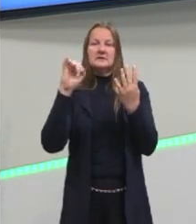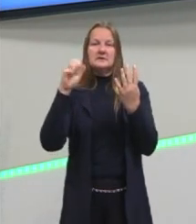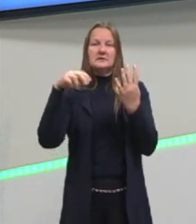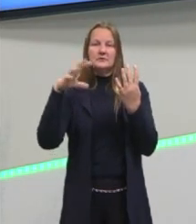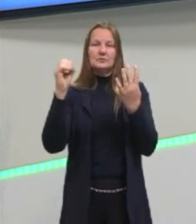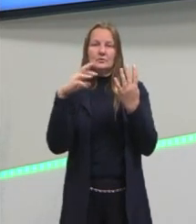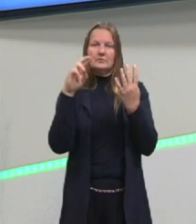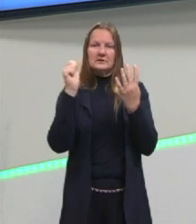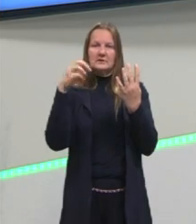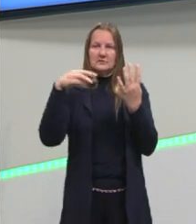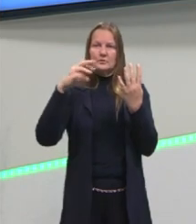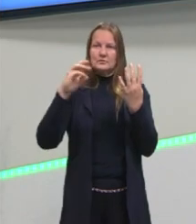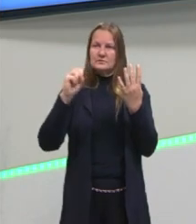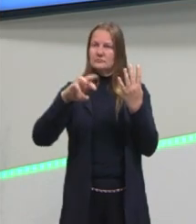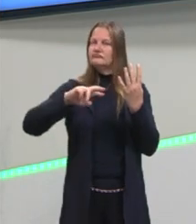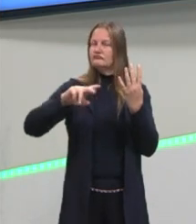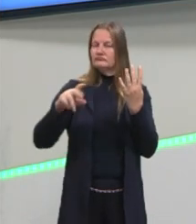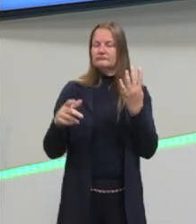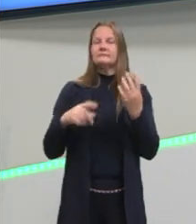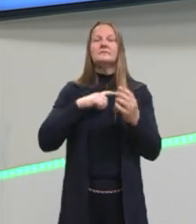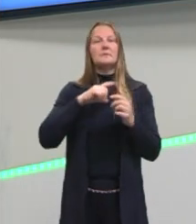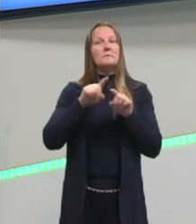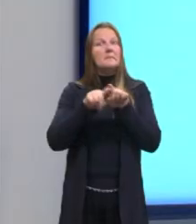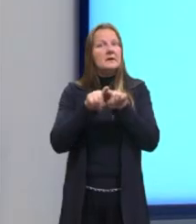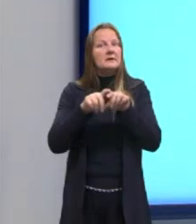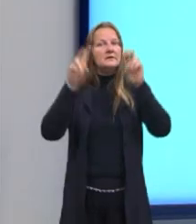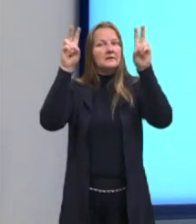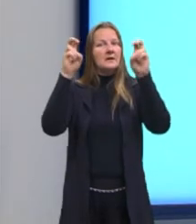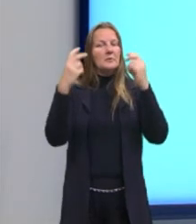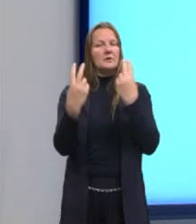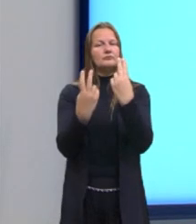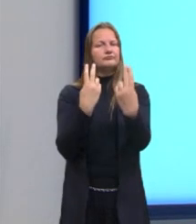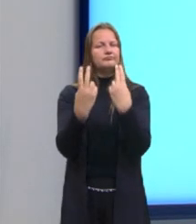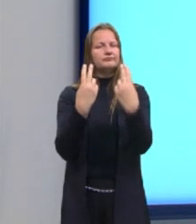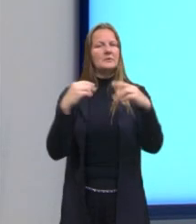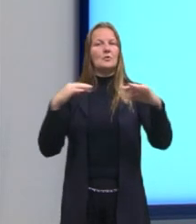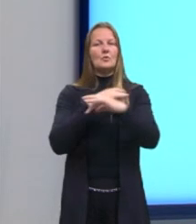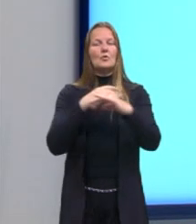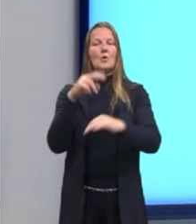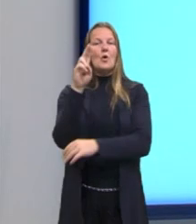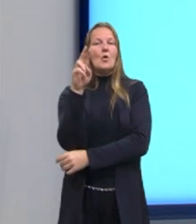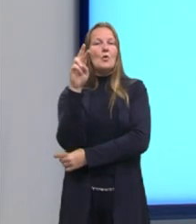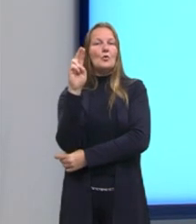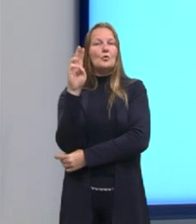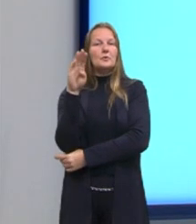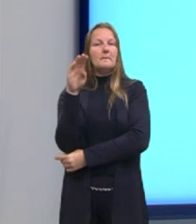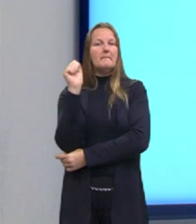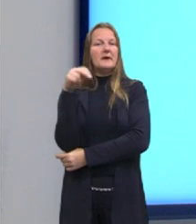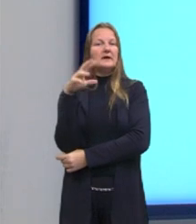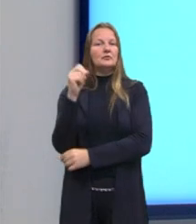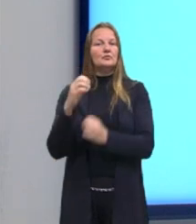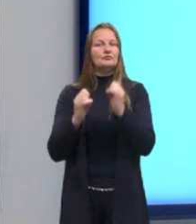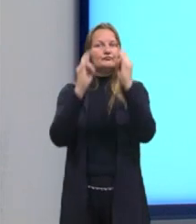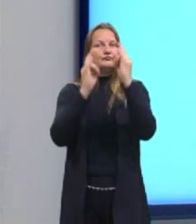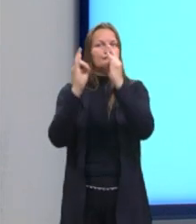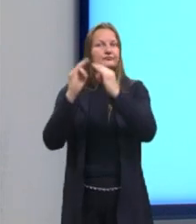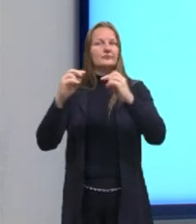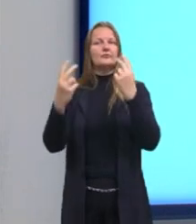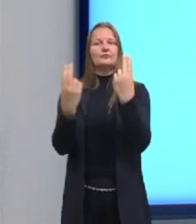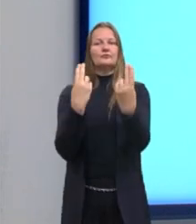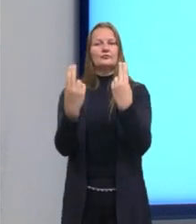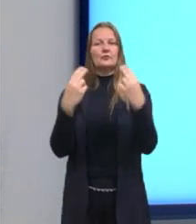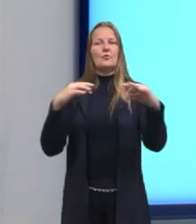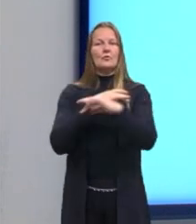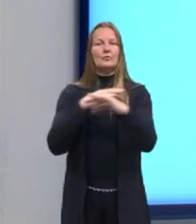Temos também uma temática urbana, que é a vida das grandes cidades, o homem da cidade e os problemas sociais que o envolvem. Então, nós temos esse